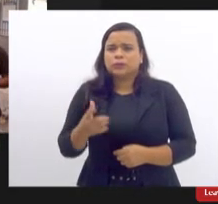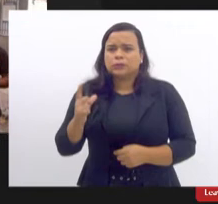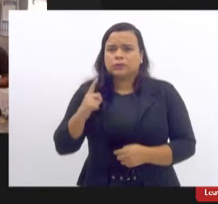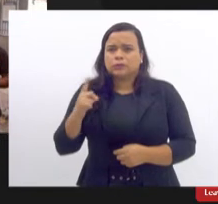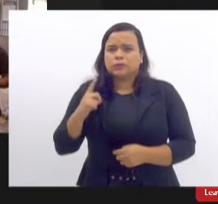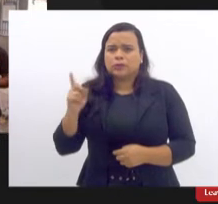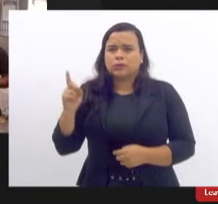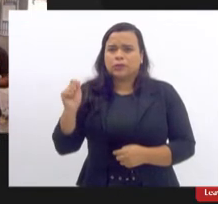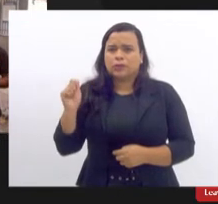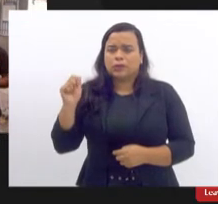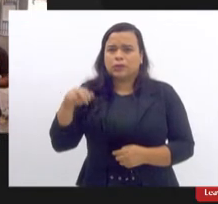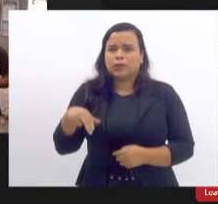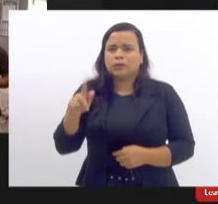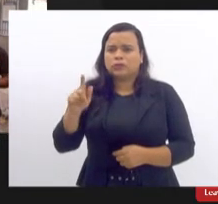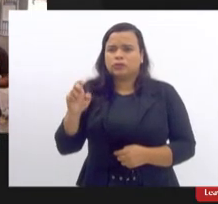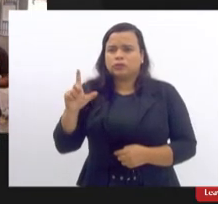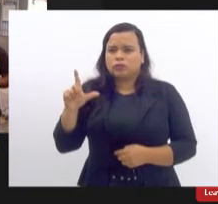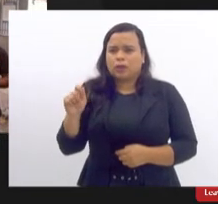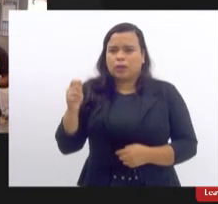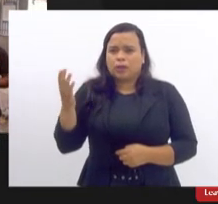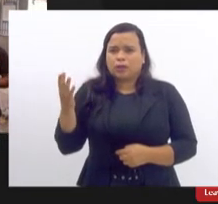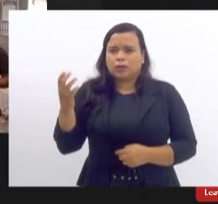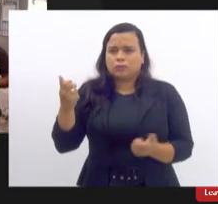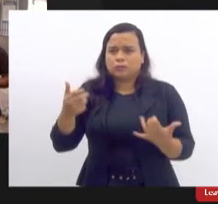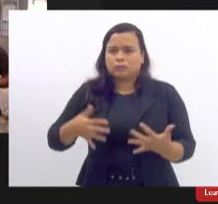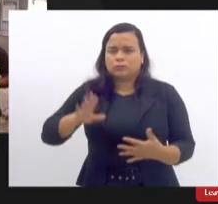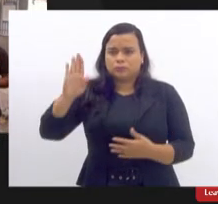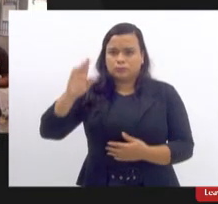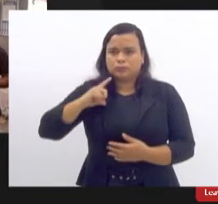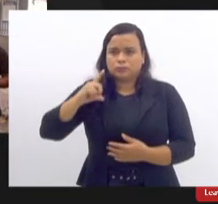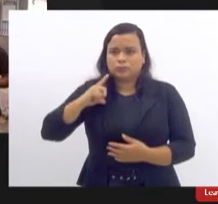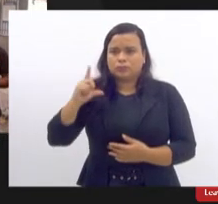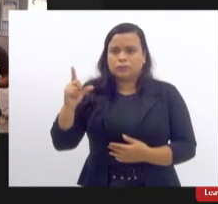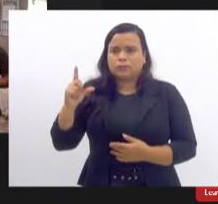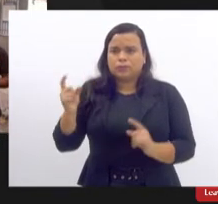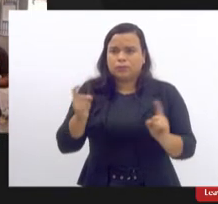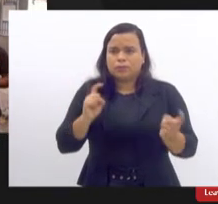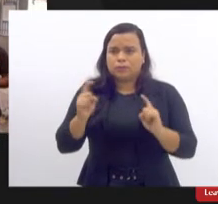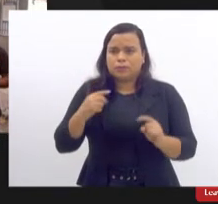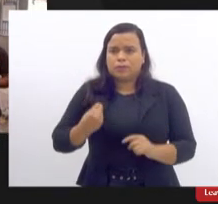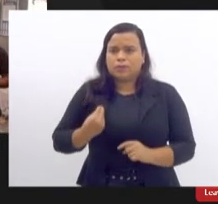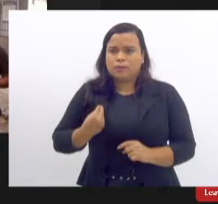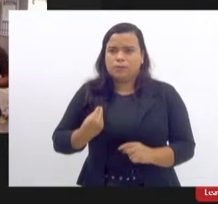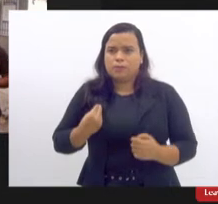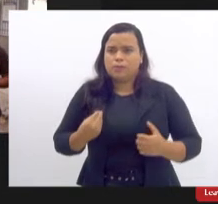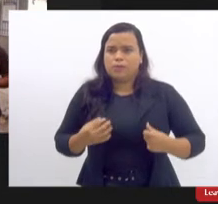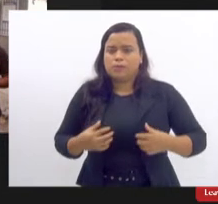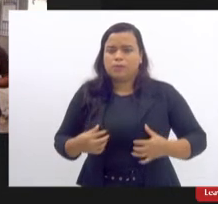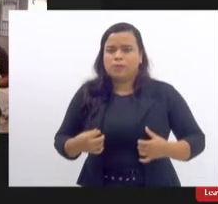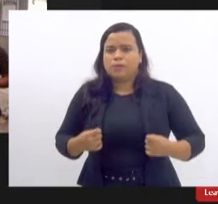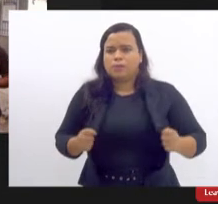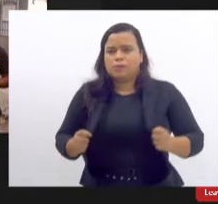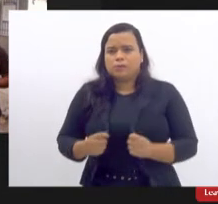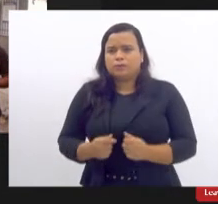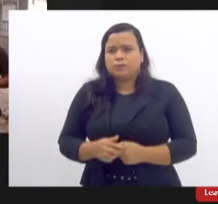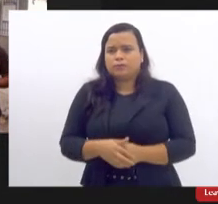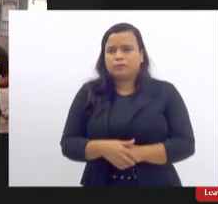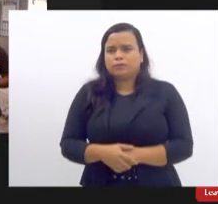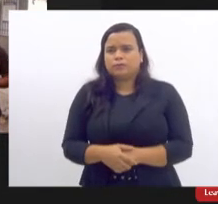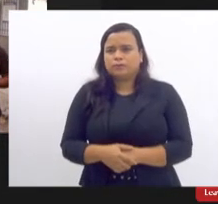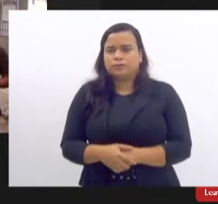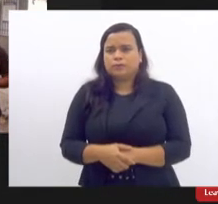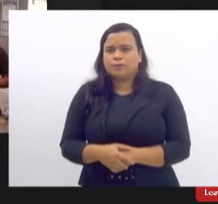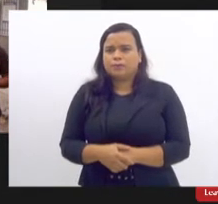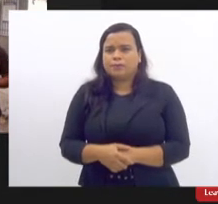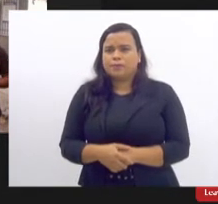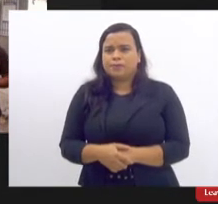na na nossa reunião e aí se poder de repente liberar para ela falar também sobre